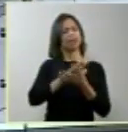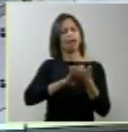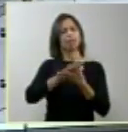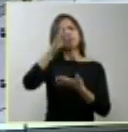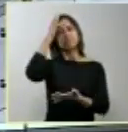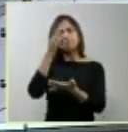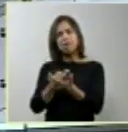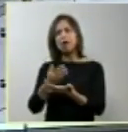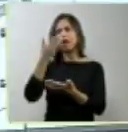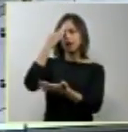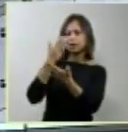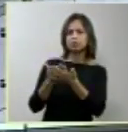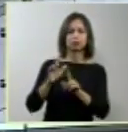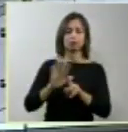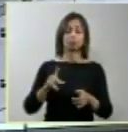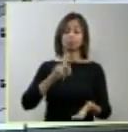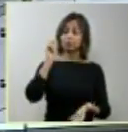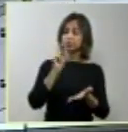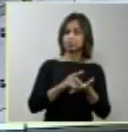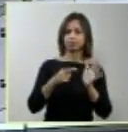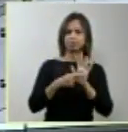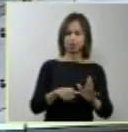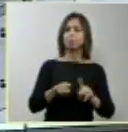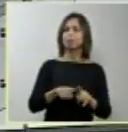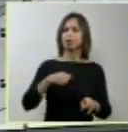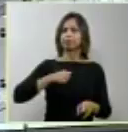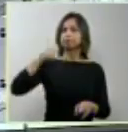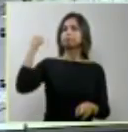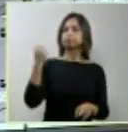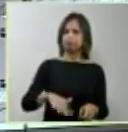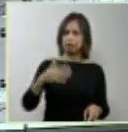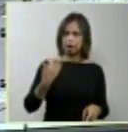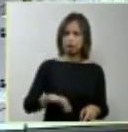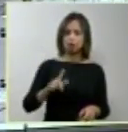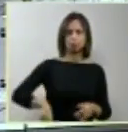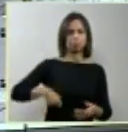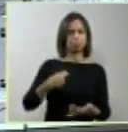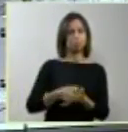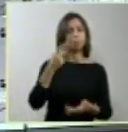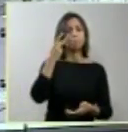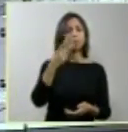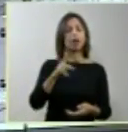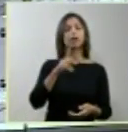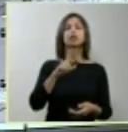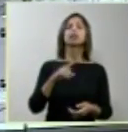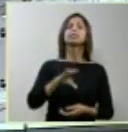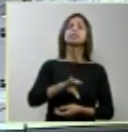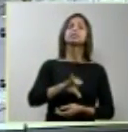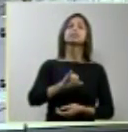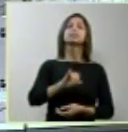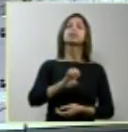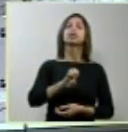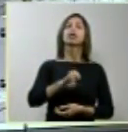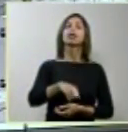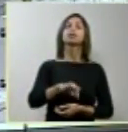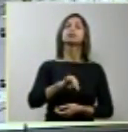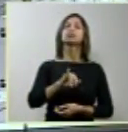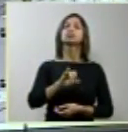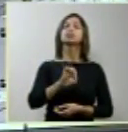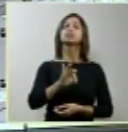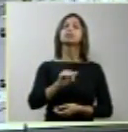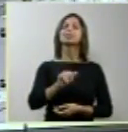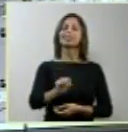e caríssima aos cientistas. Na tentativa de